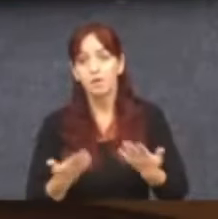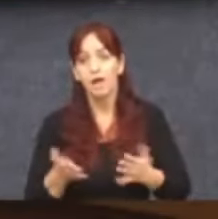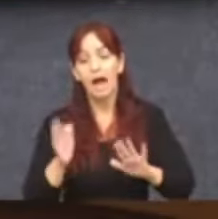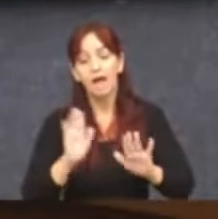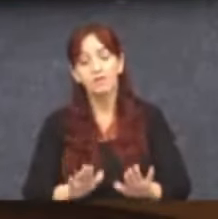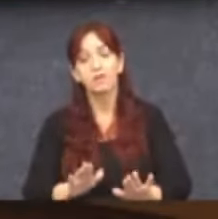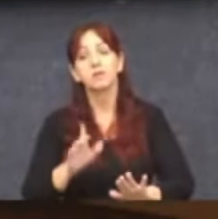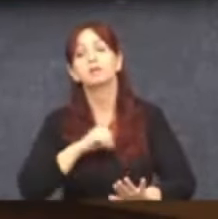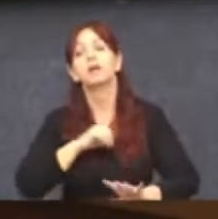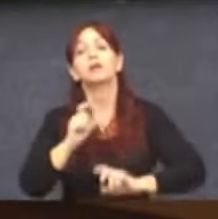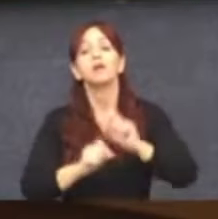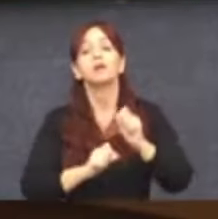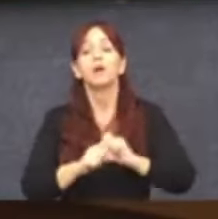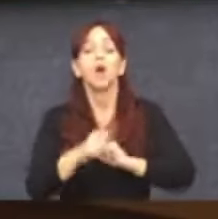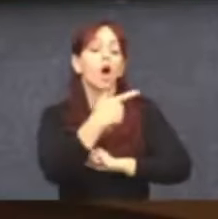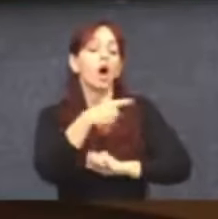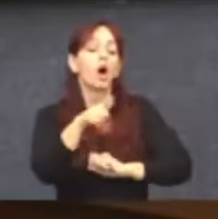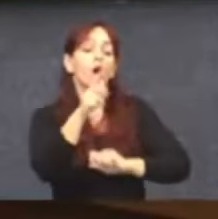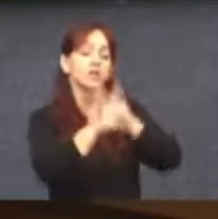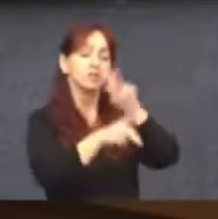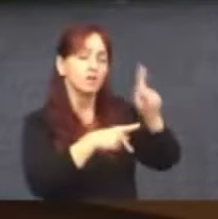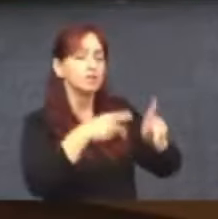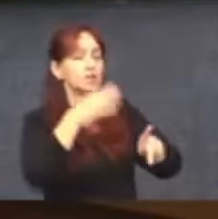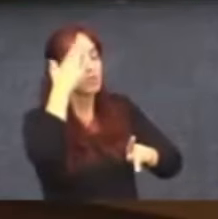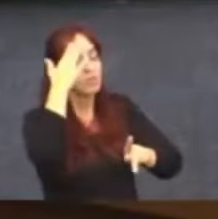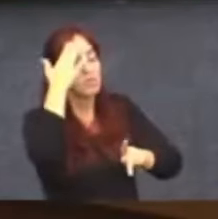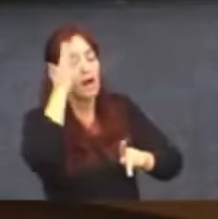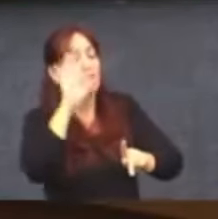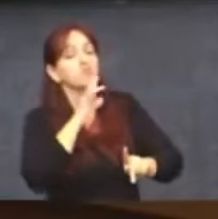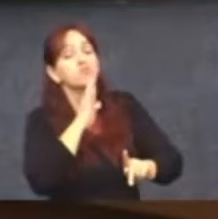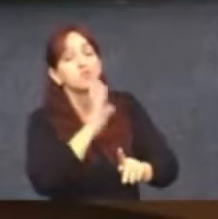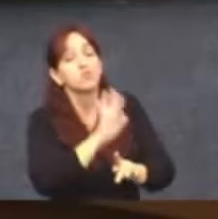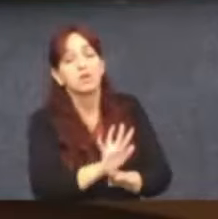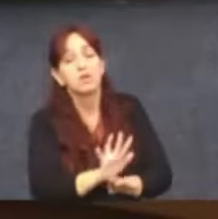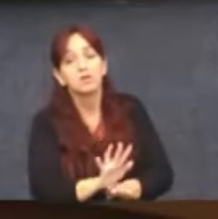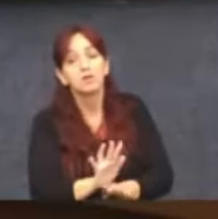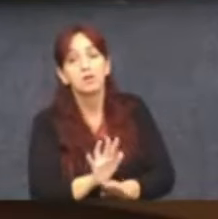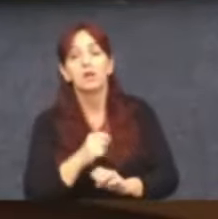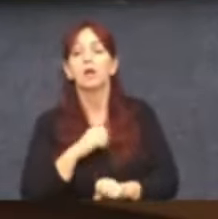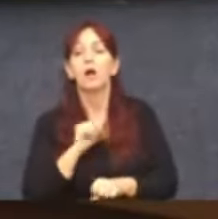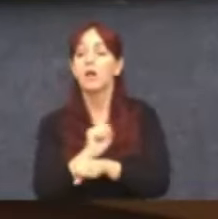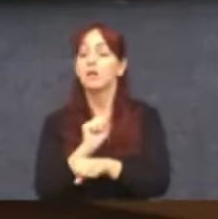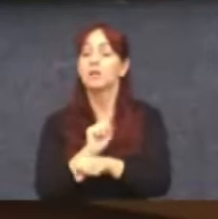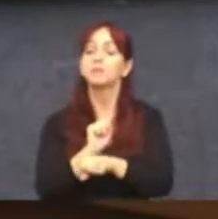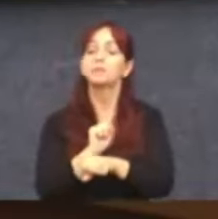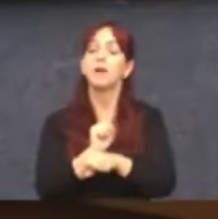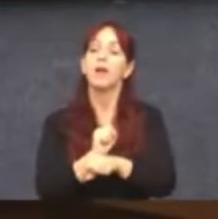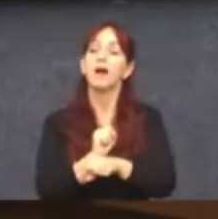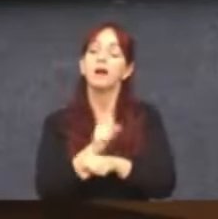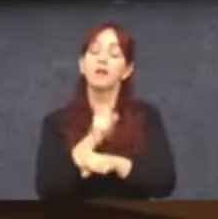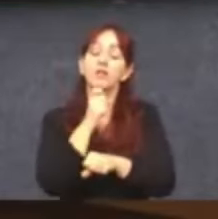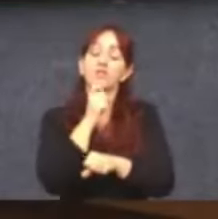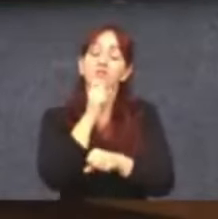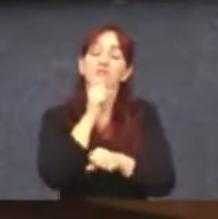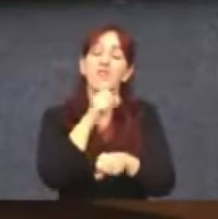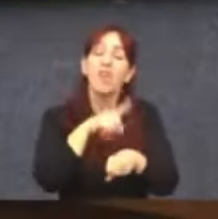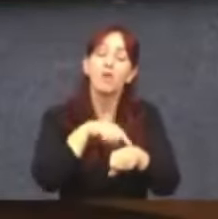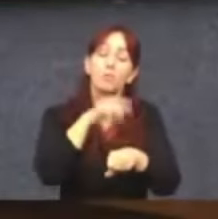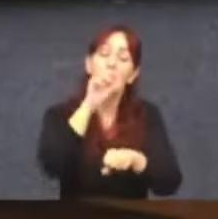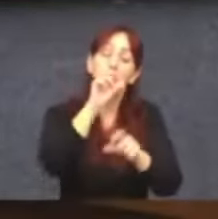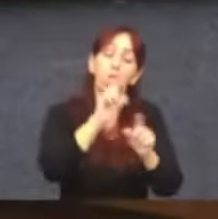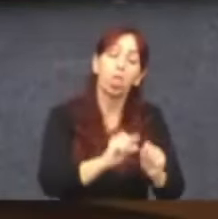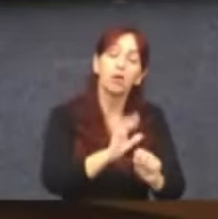tratado com outras pessoas que sabem, Deus lá, quem são, e vamos esperar isso esfriar. Nós não vamos deixar esfriar,